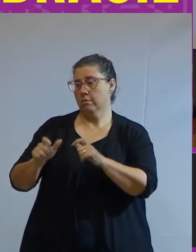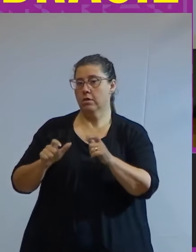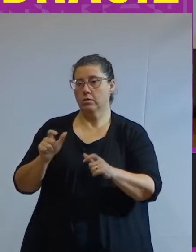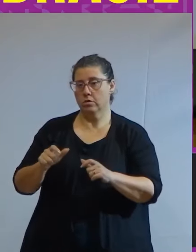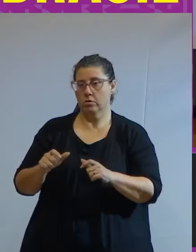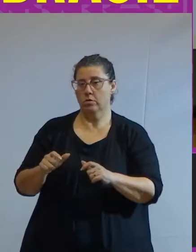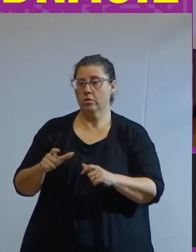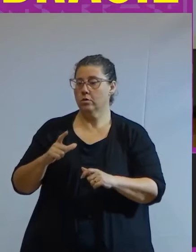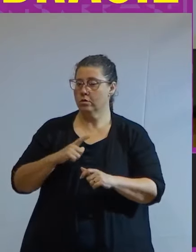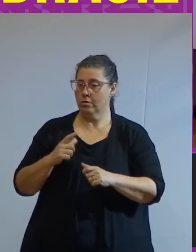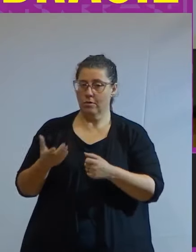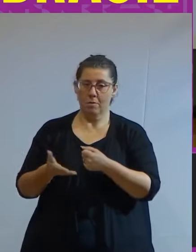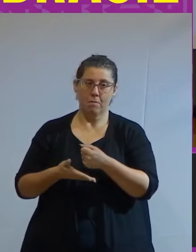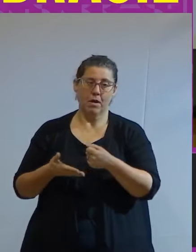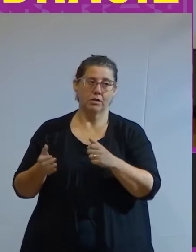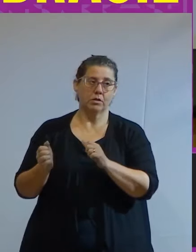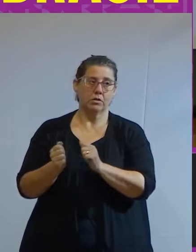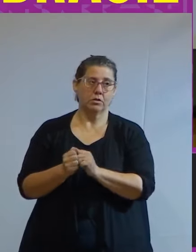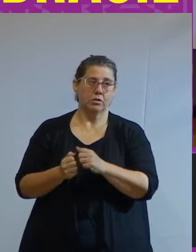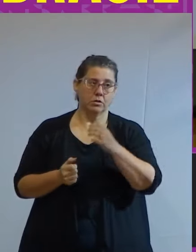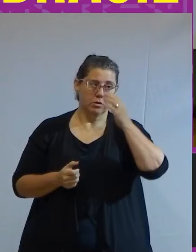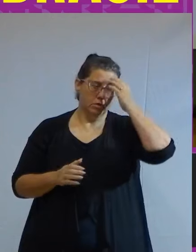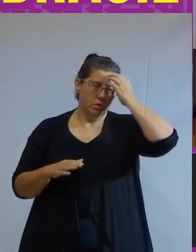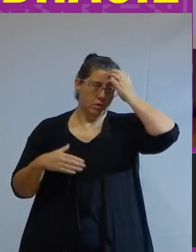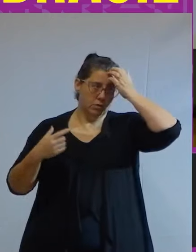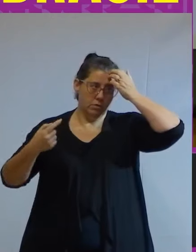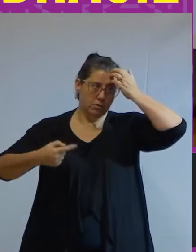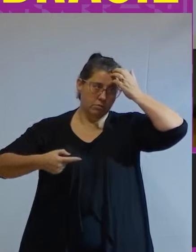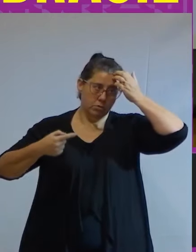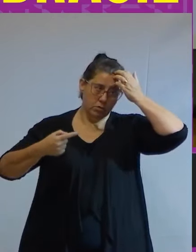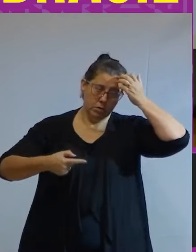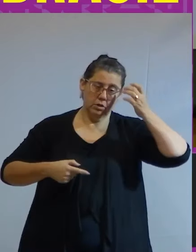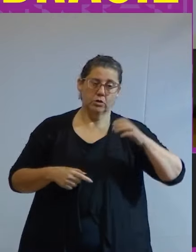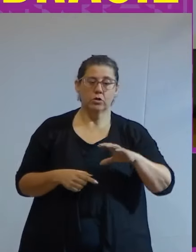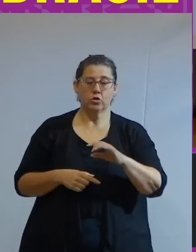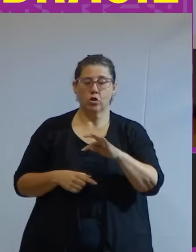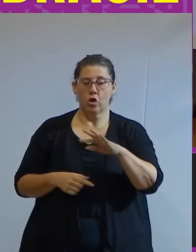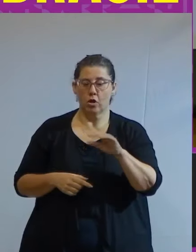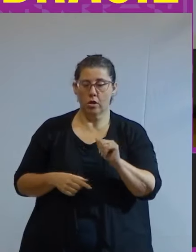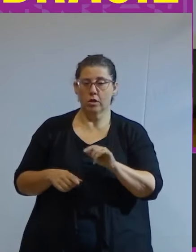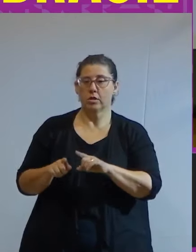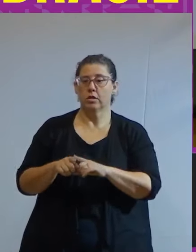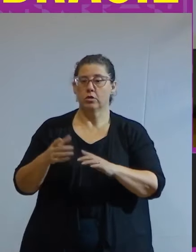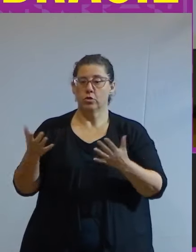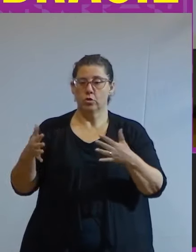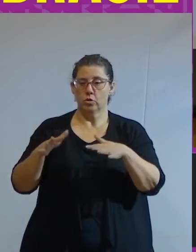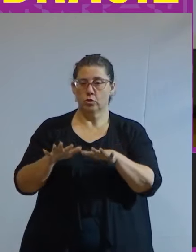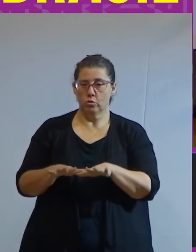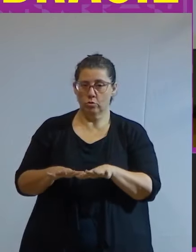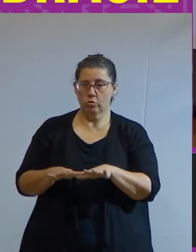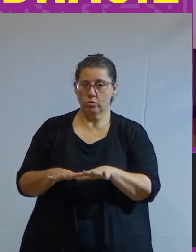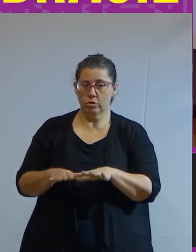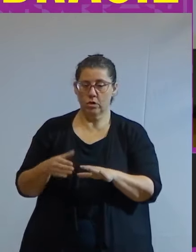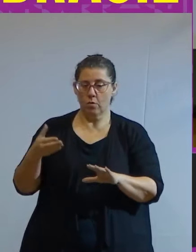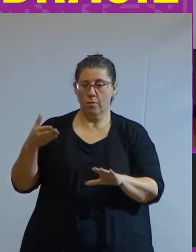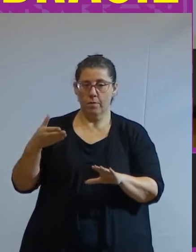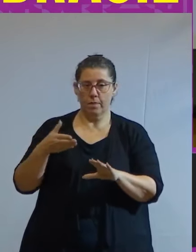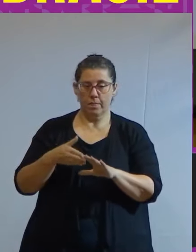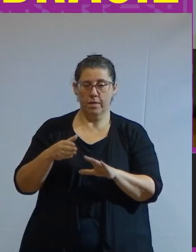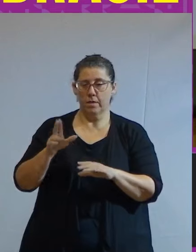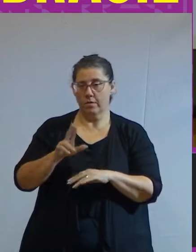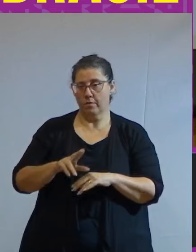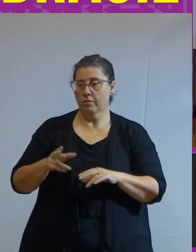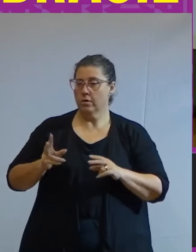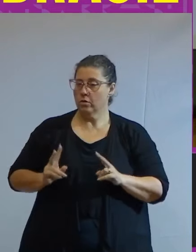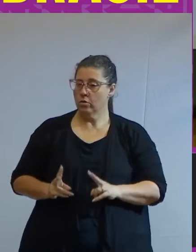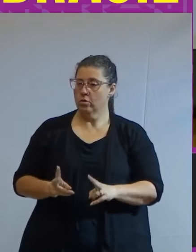fazem essa base com você então as políticas de cotas as políticas de inclusão dentro das universidades devem